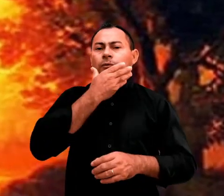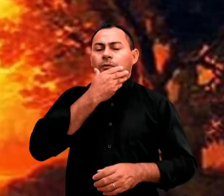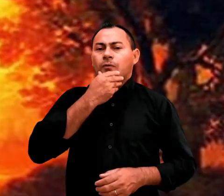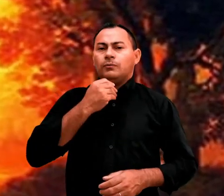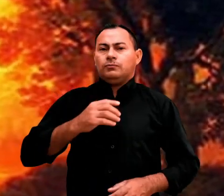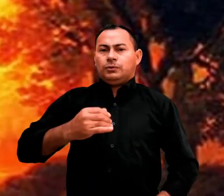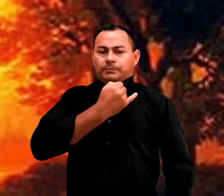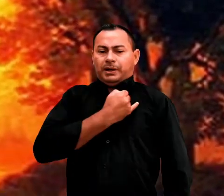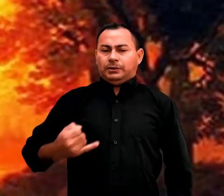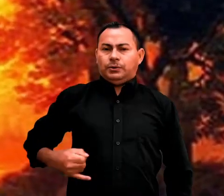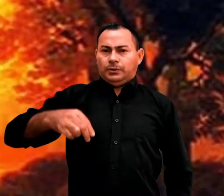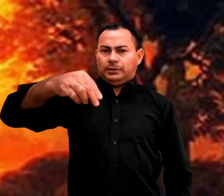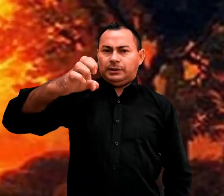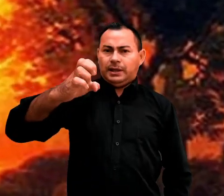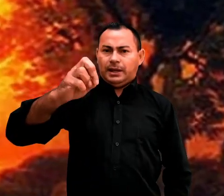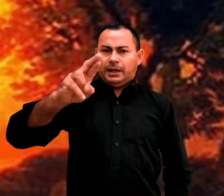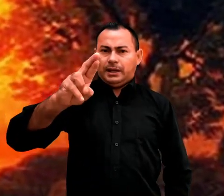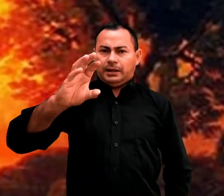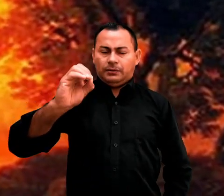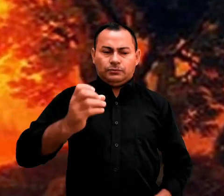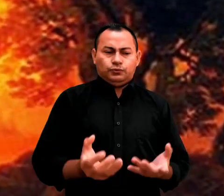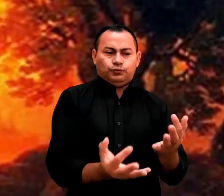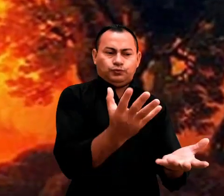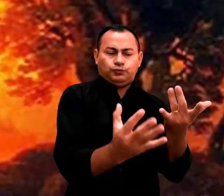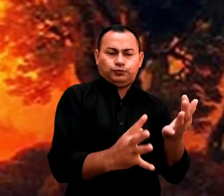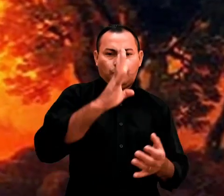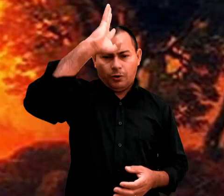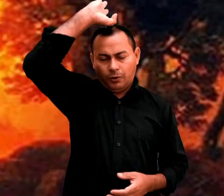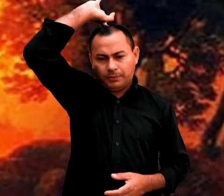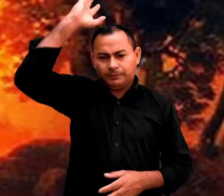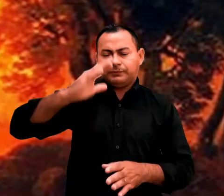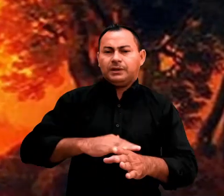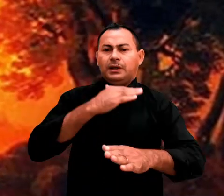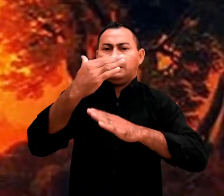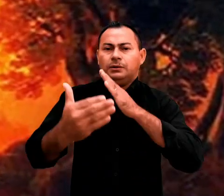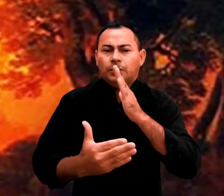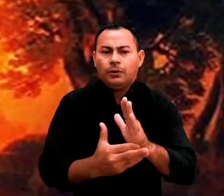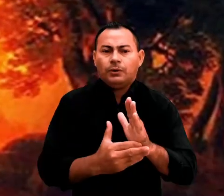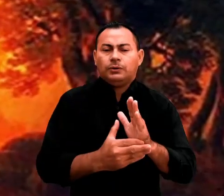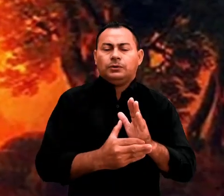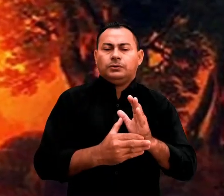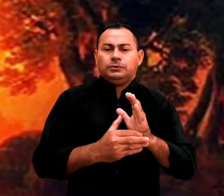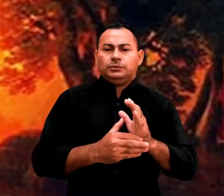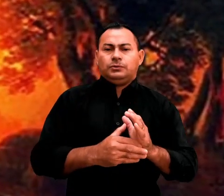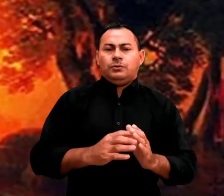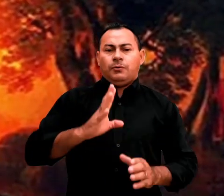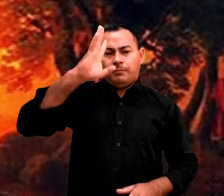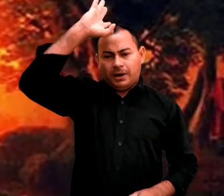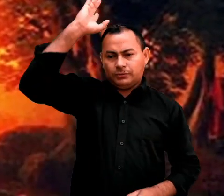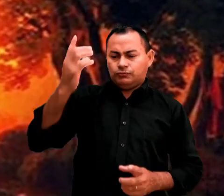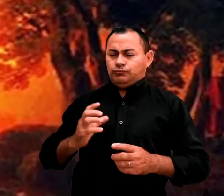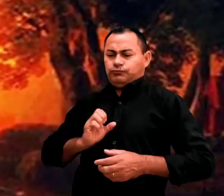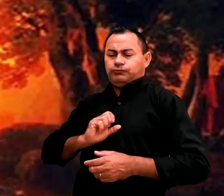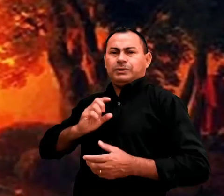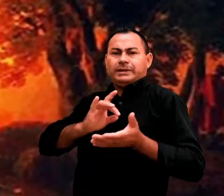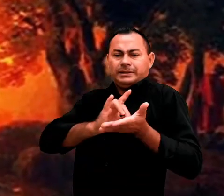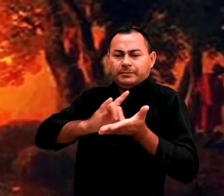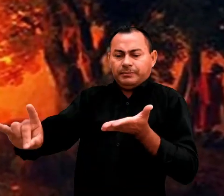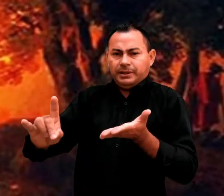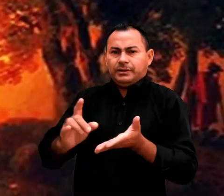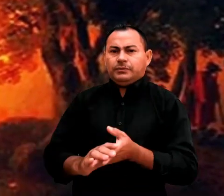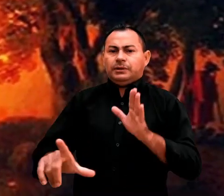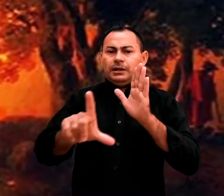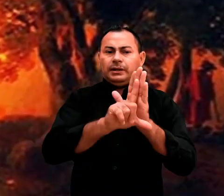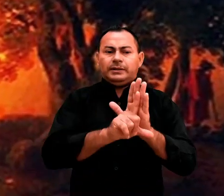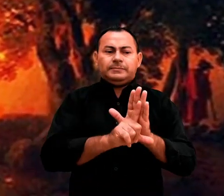Com isso, todos os cristãos em todo o Império Romano foram considerados inimigos da lei, todos eram odiados e tratados